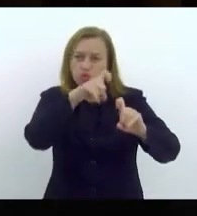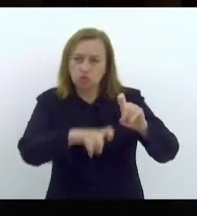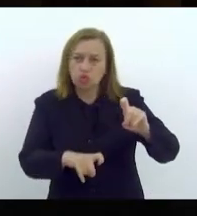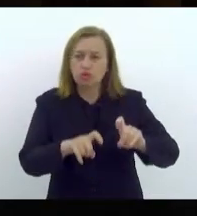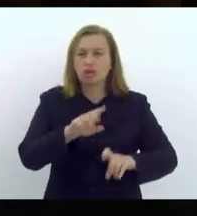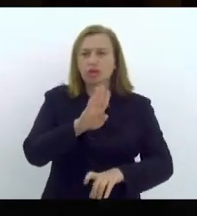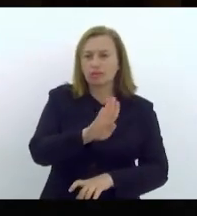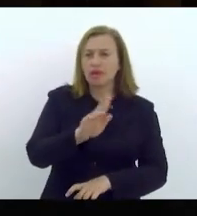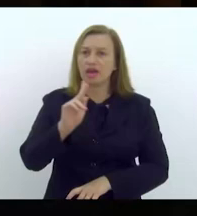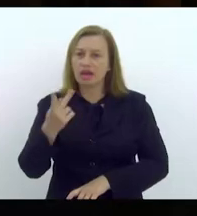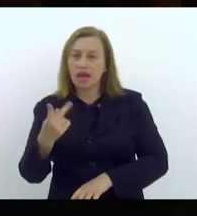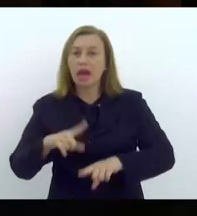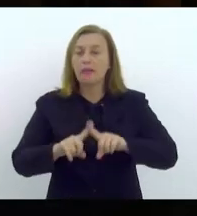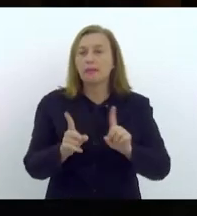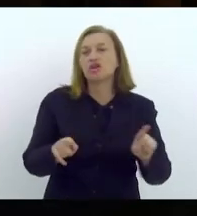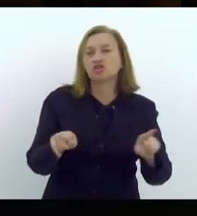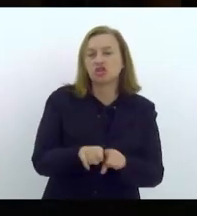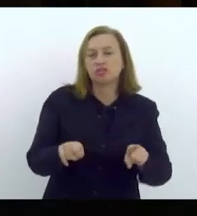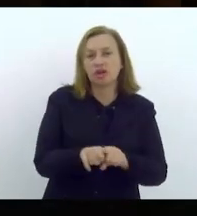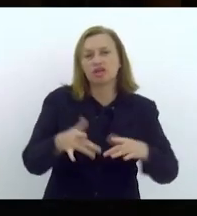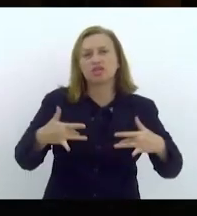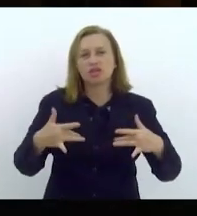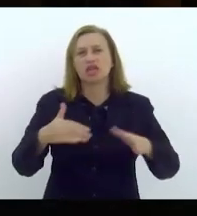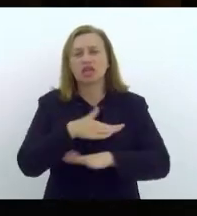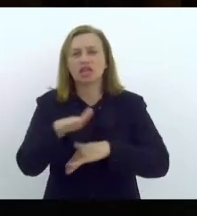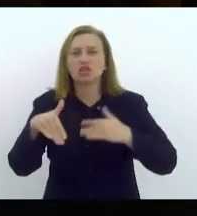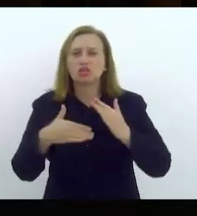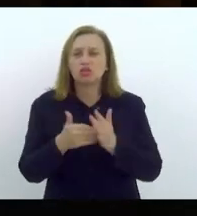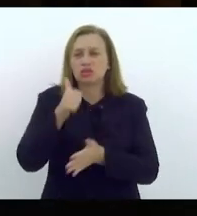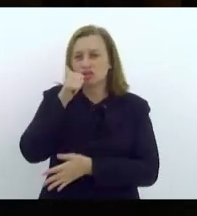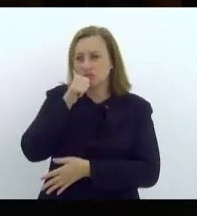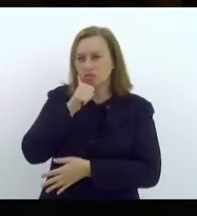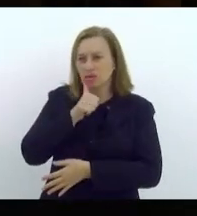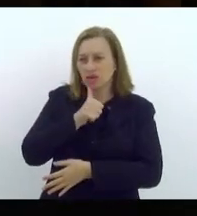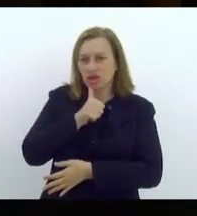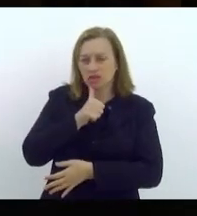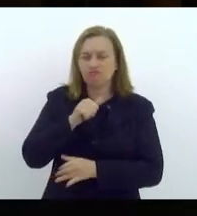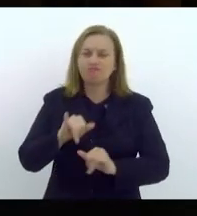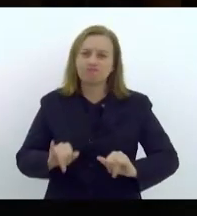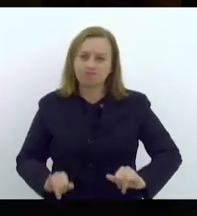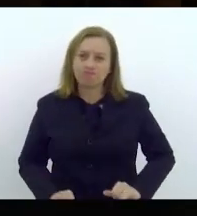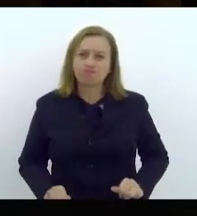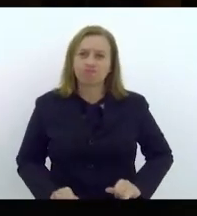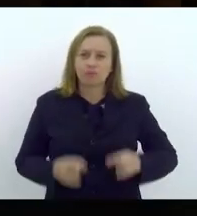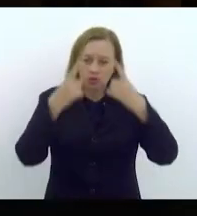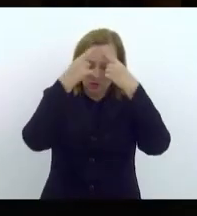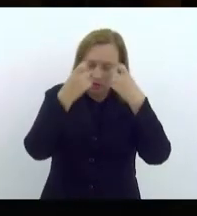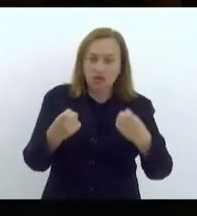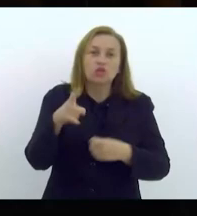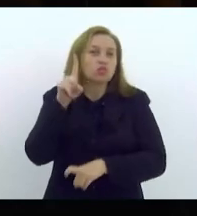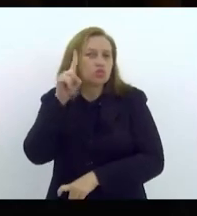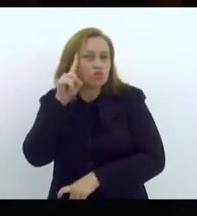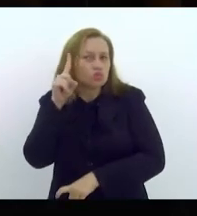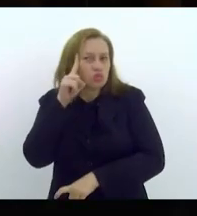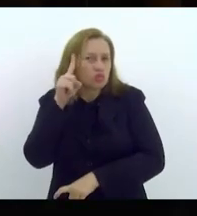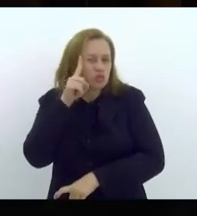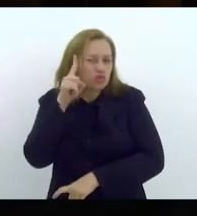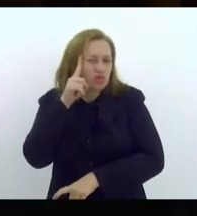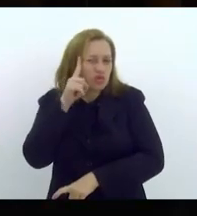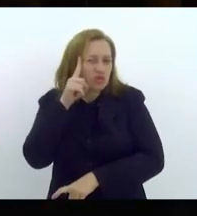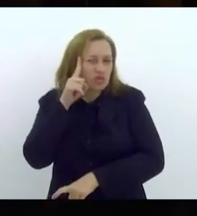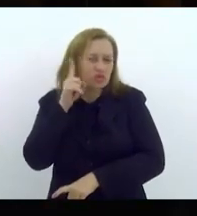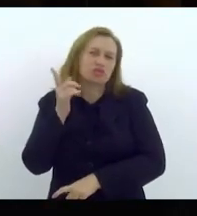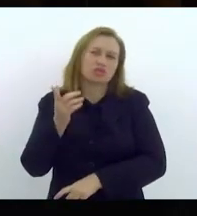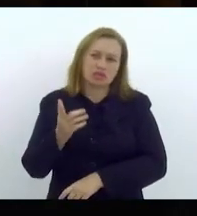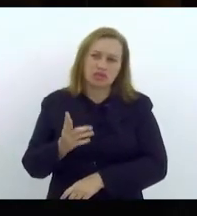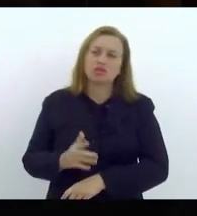BH, mas também a minha solidariedade a todas aquelas mulheres que sofrem violências das mais